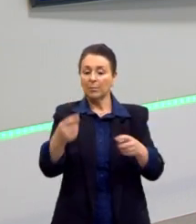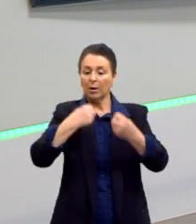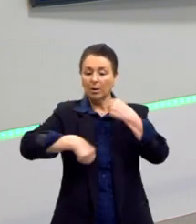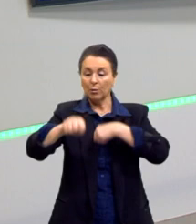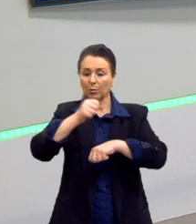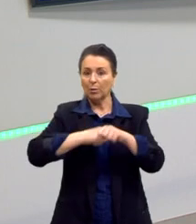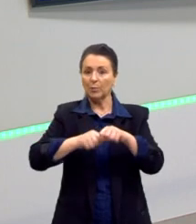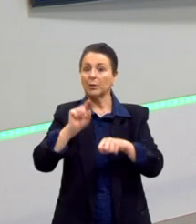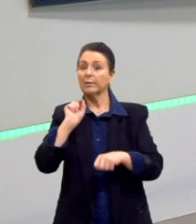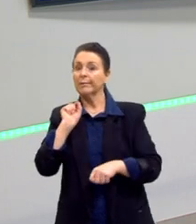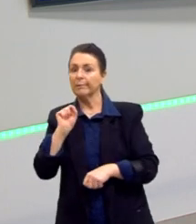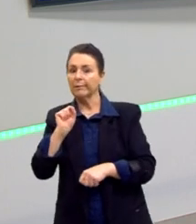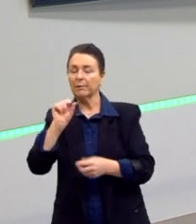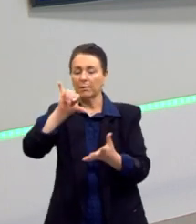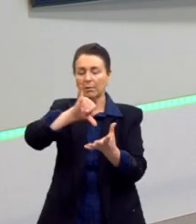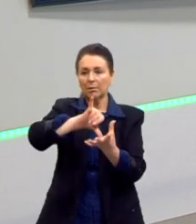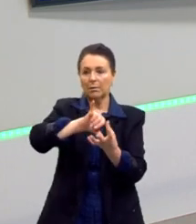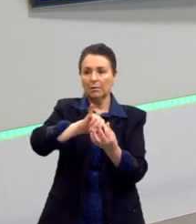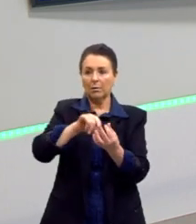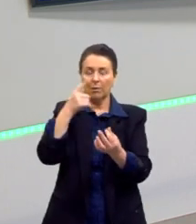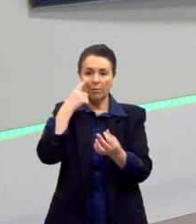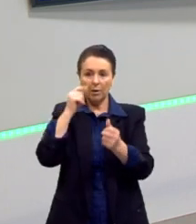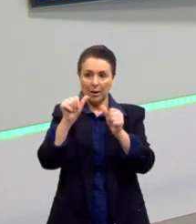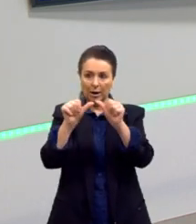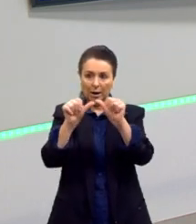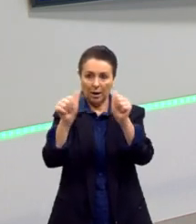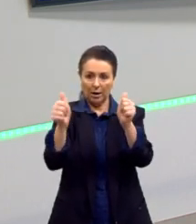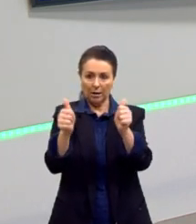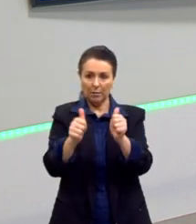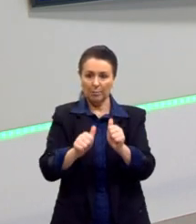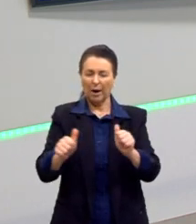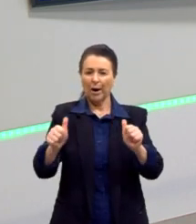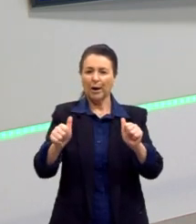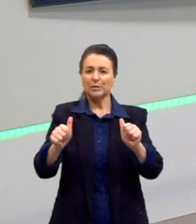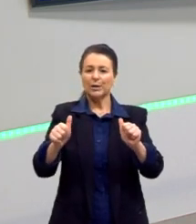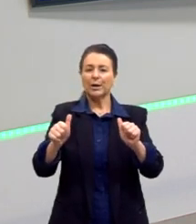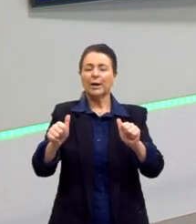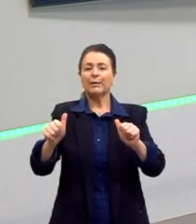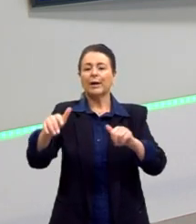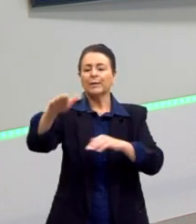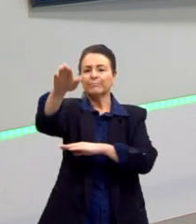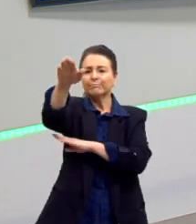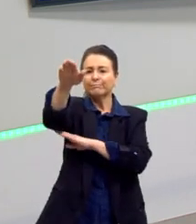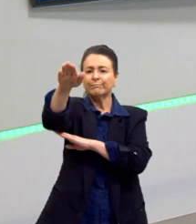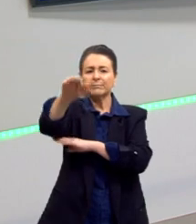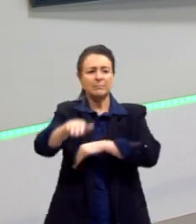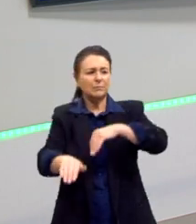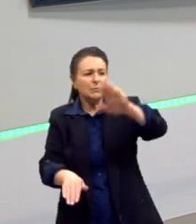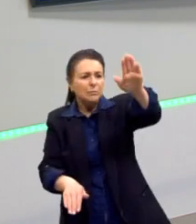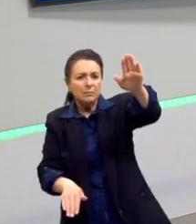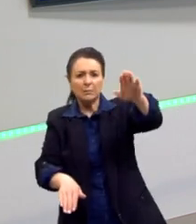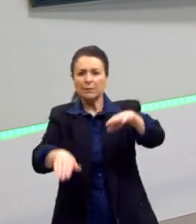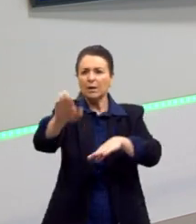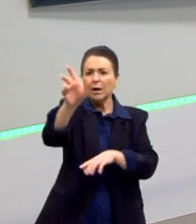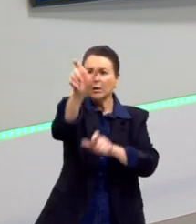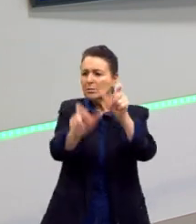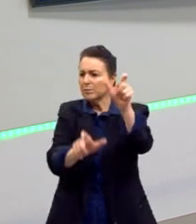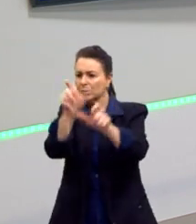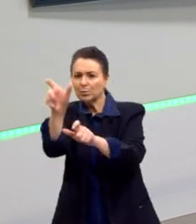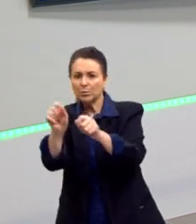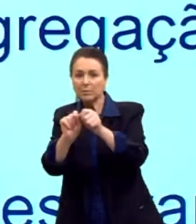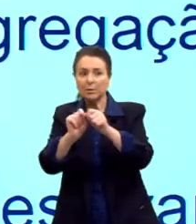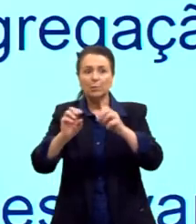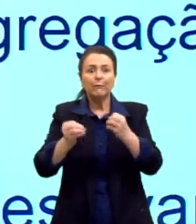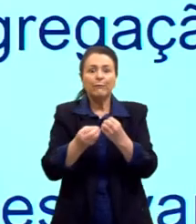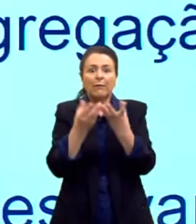E aqui a gente tem uma imagem, então, do Hitler sendo saudado pelos alemães, né, um monte de gente festejando